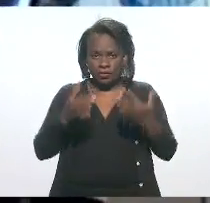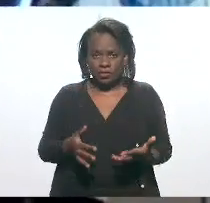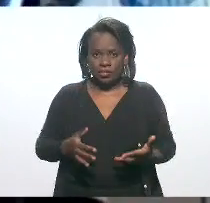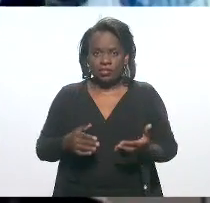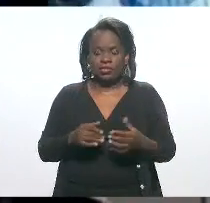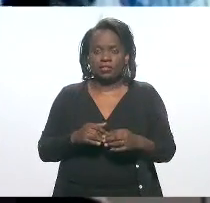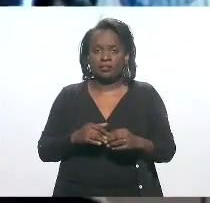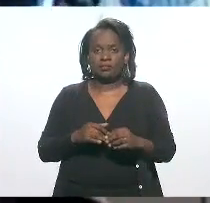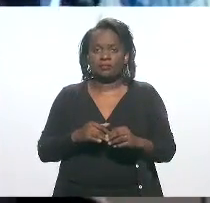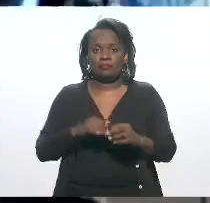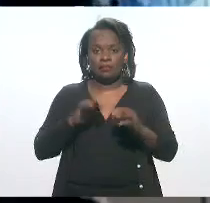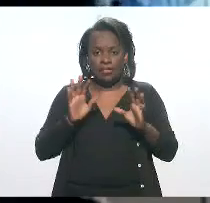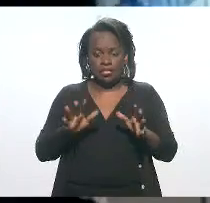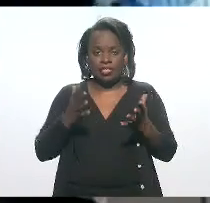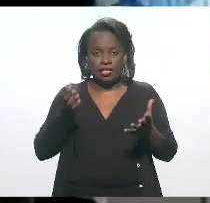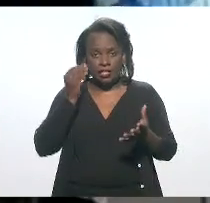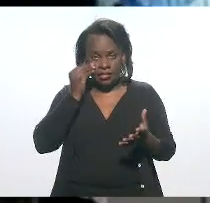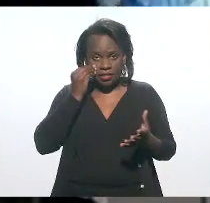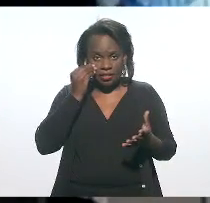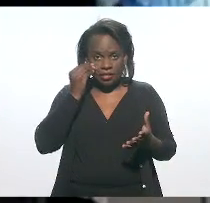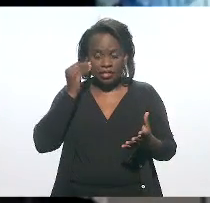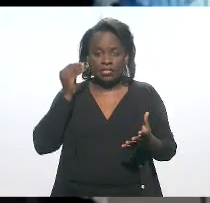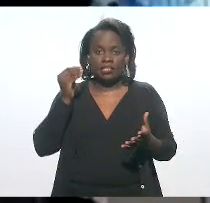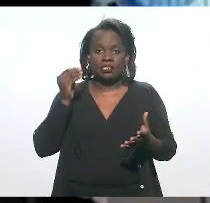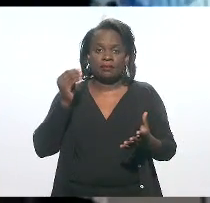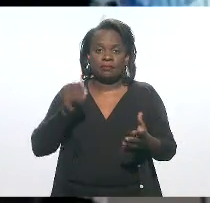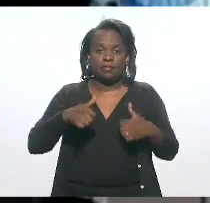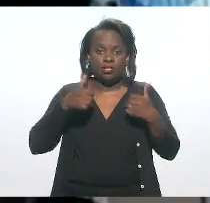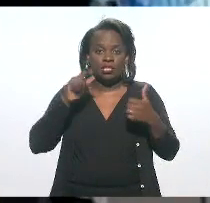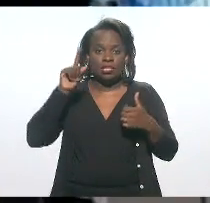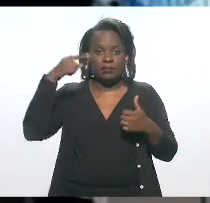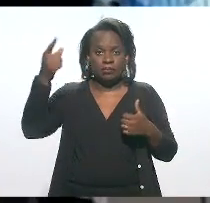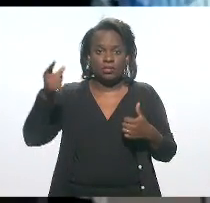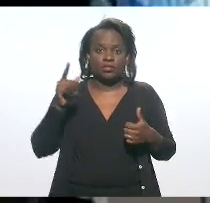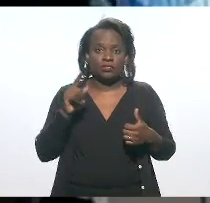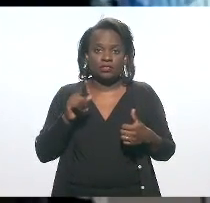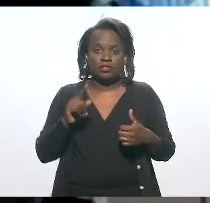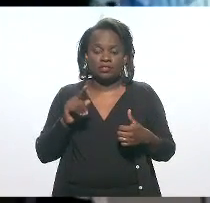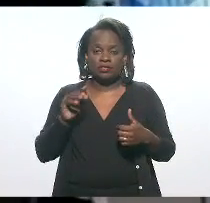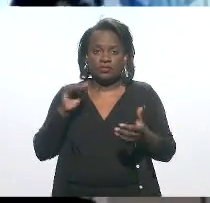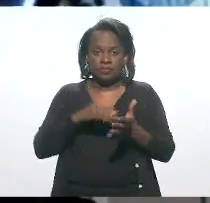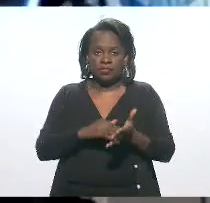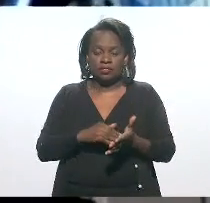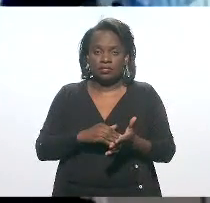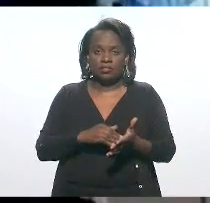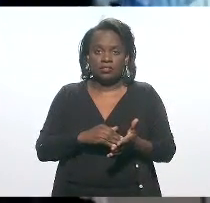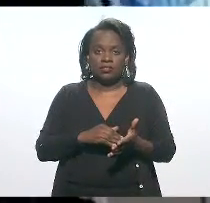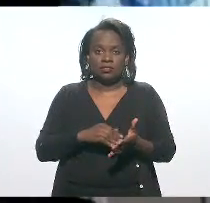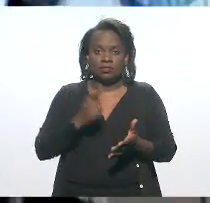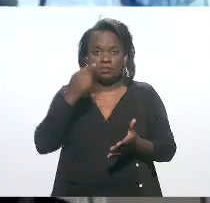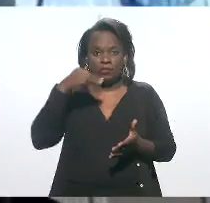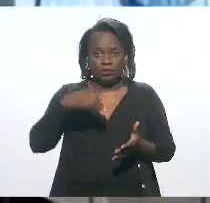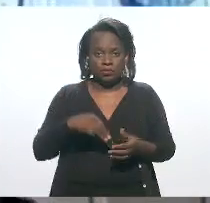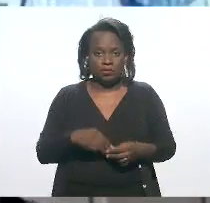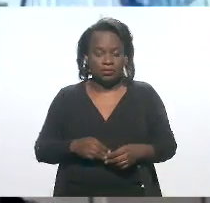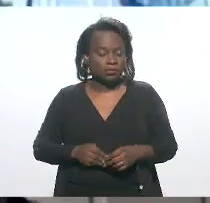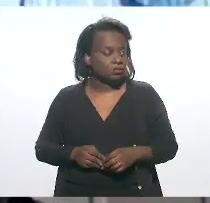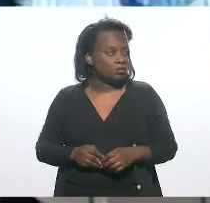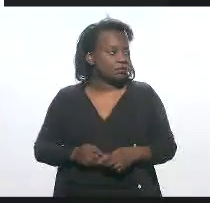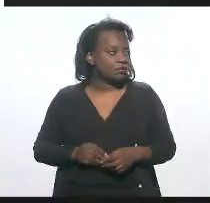se o senhor quiser tentar, acho que talvez melhore daí finalizar a sua fala. Eu lhe dou mais um minuto.